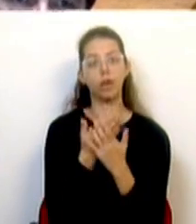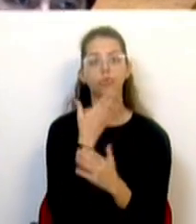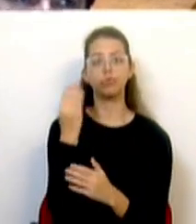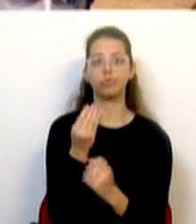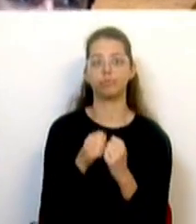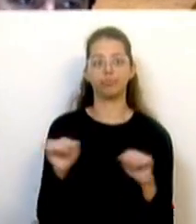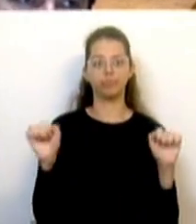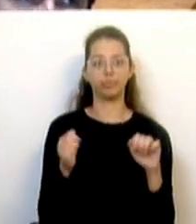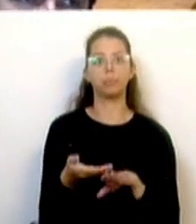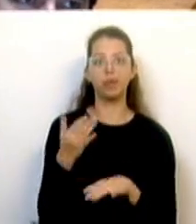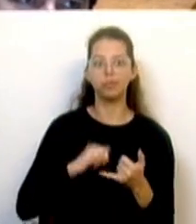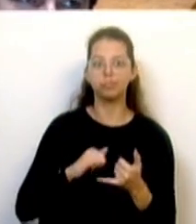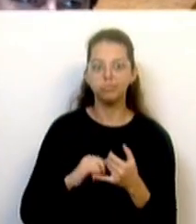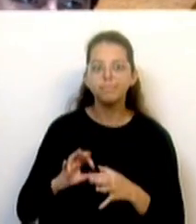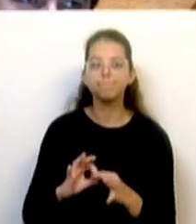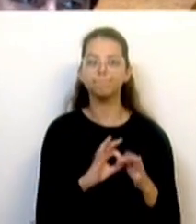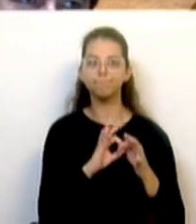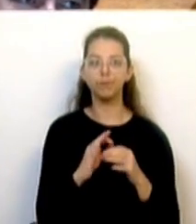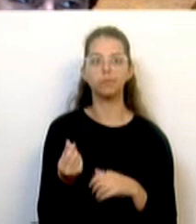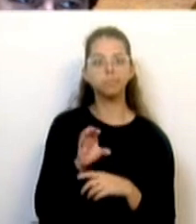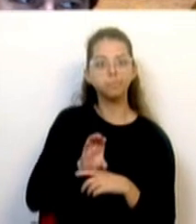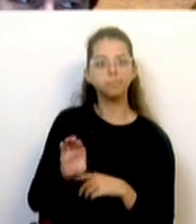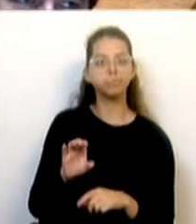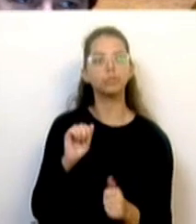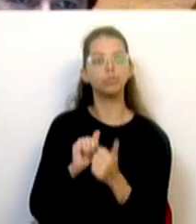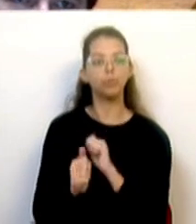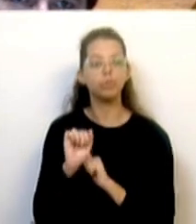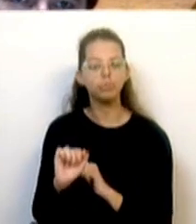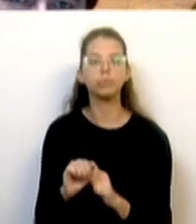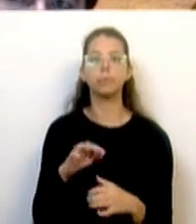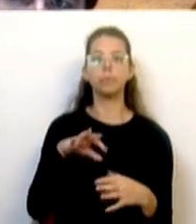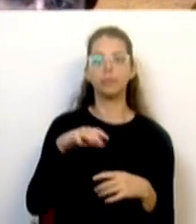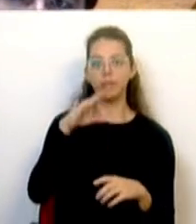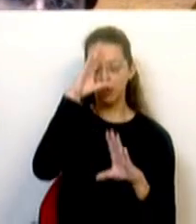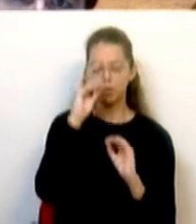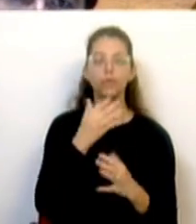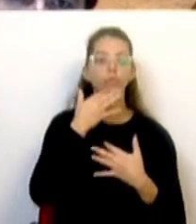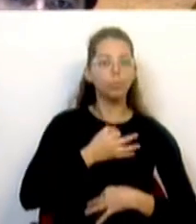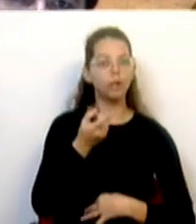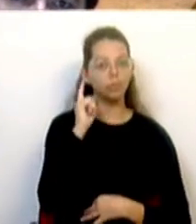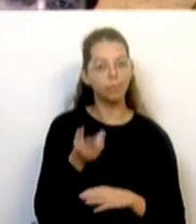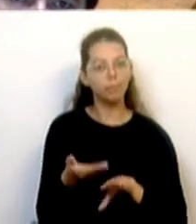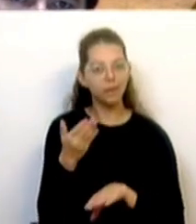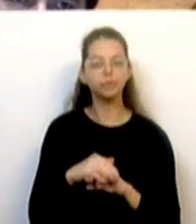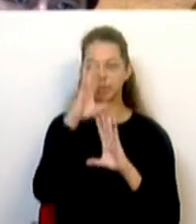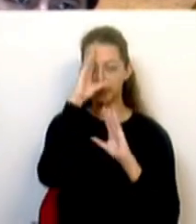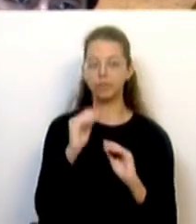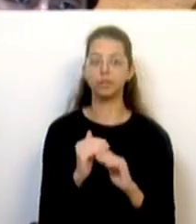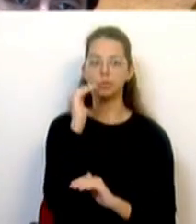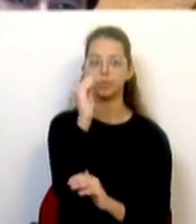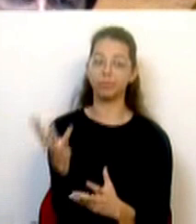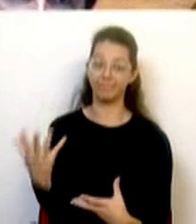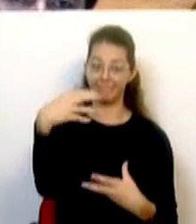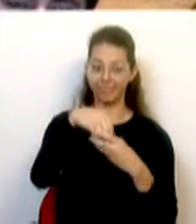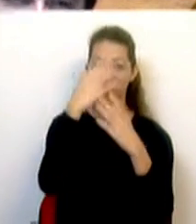organizam no tecido associativo. Mais financiamento do desporto. Mais educação informal. O ensino superior não ficou de fora